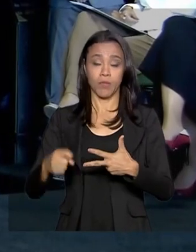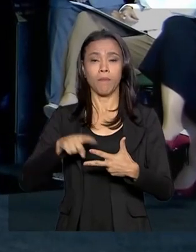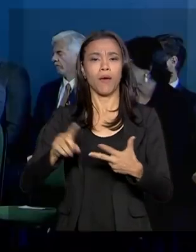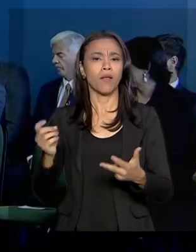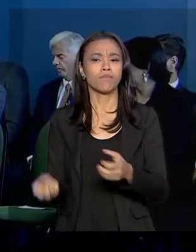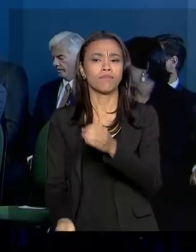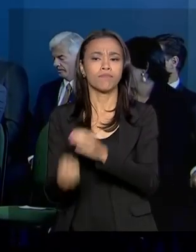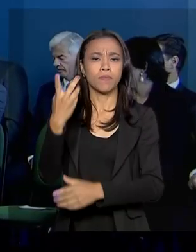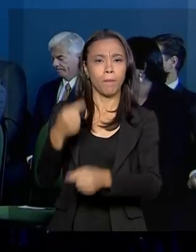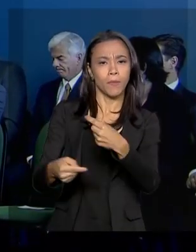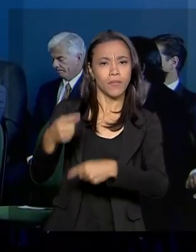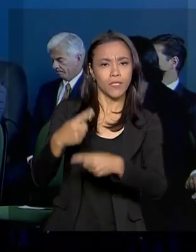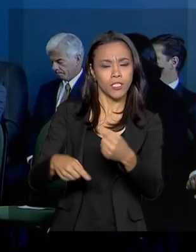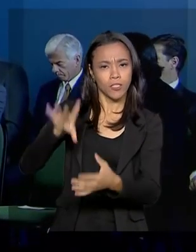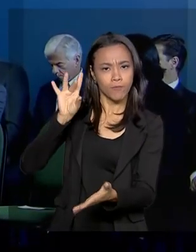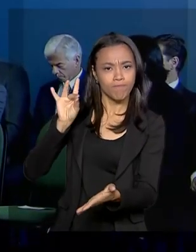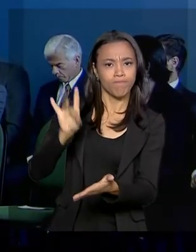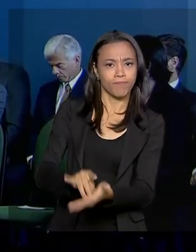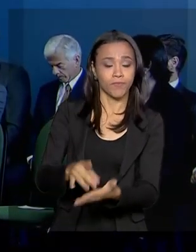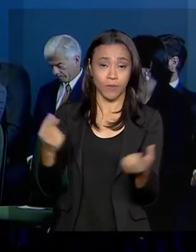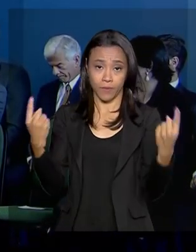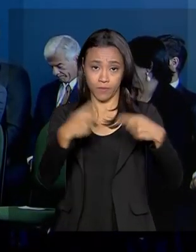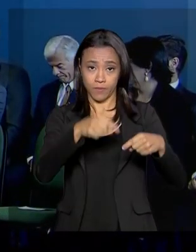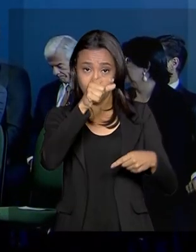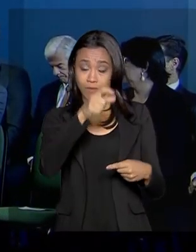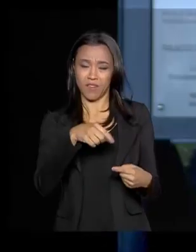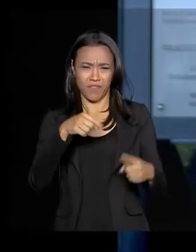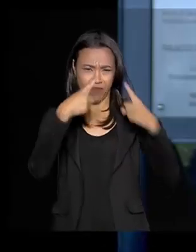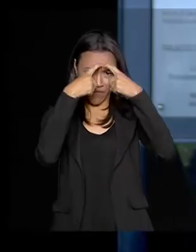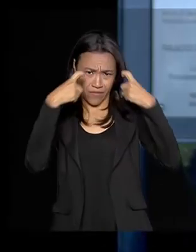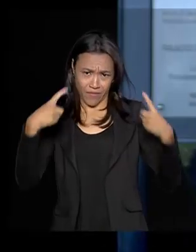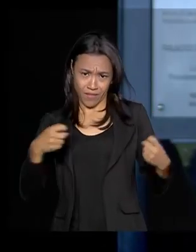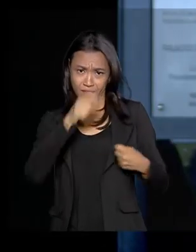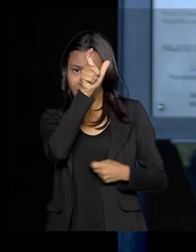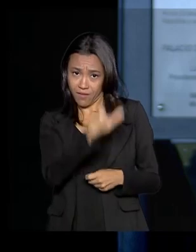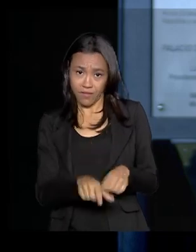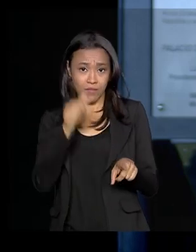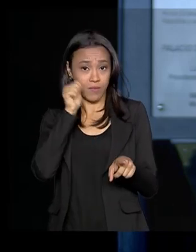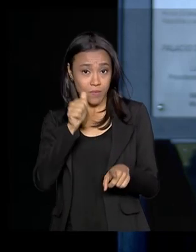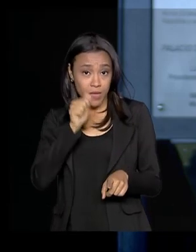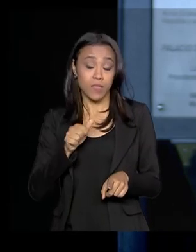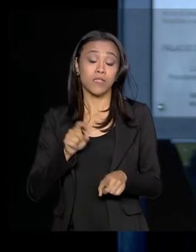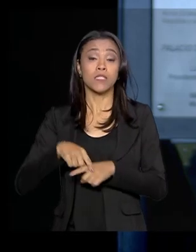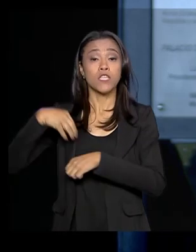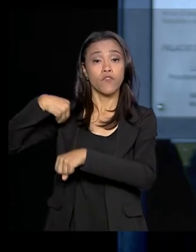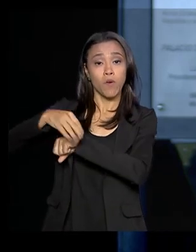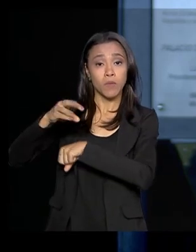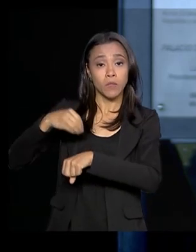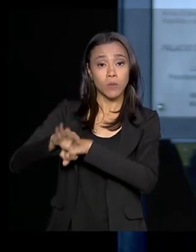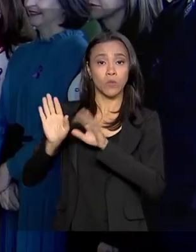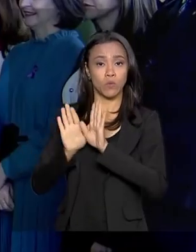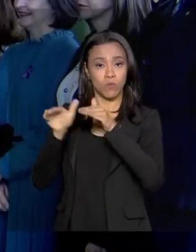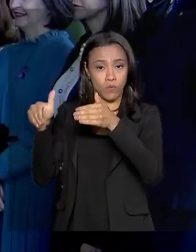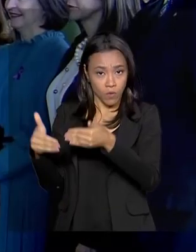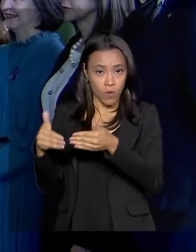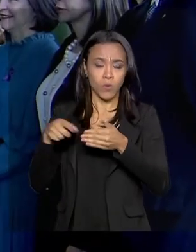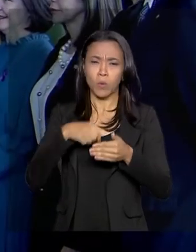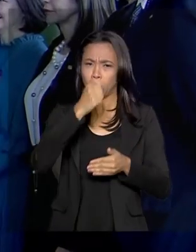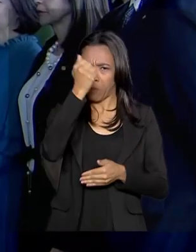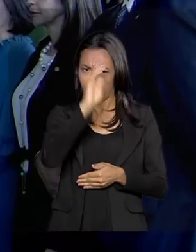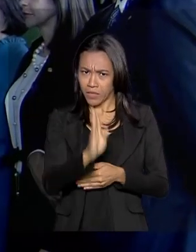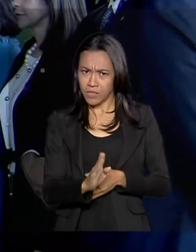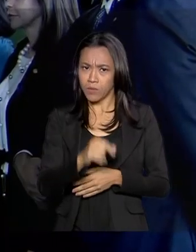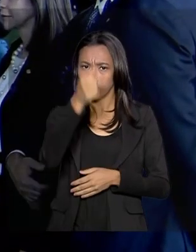ações concretas de prevenção e combate à violência contra as mulheres. De acordo com dados do Fórum Brasileiro de Segurança Pública, o Brasil